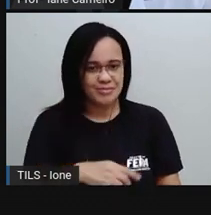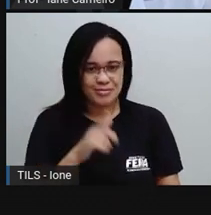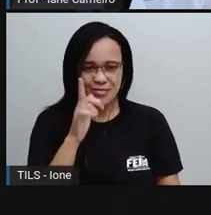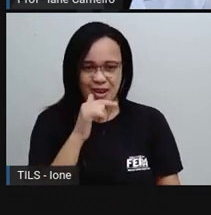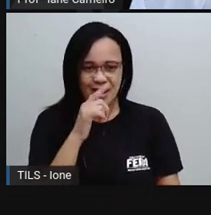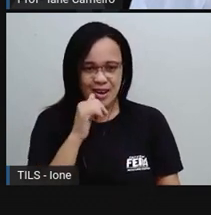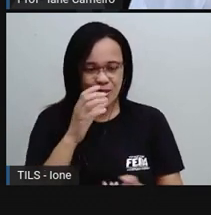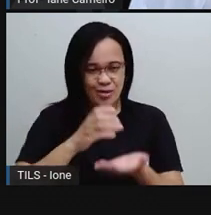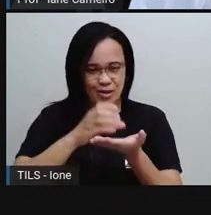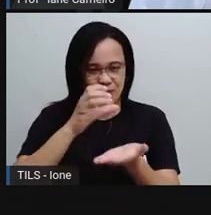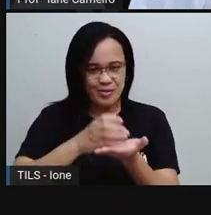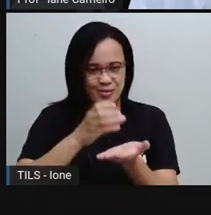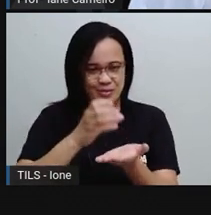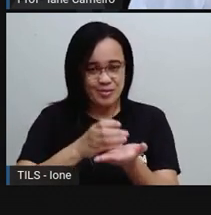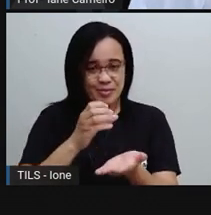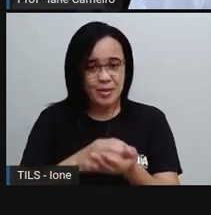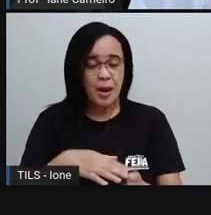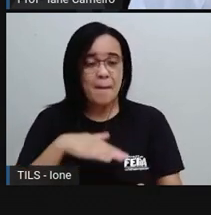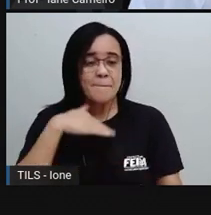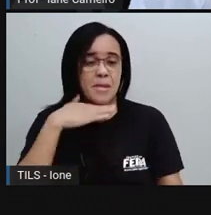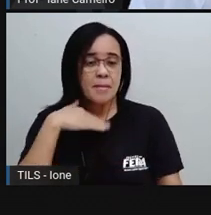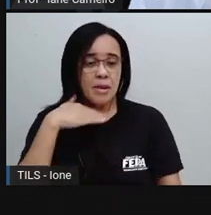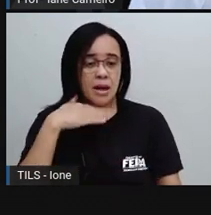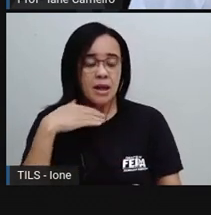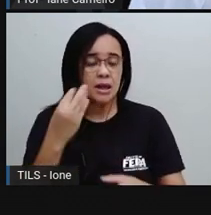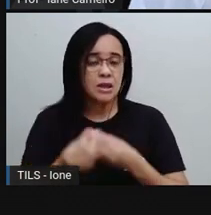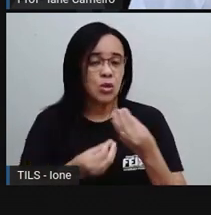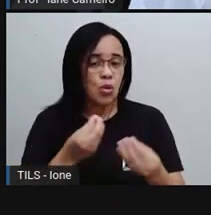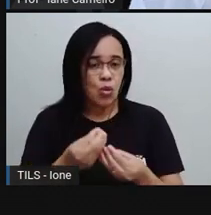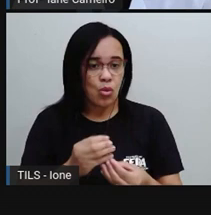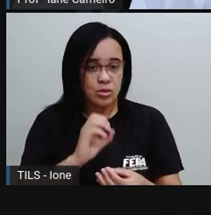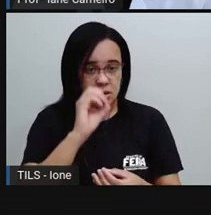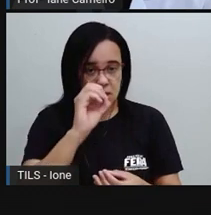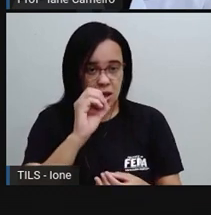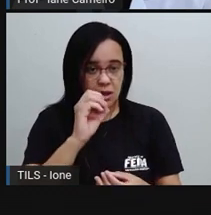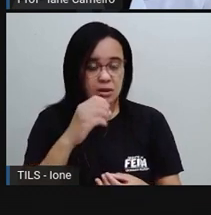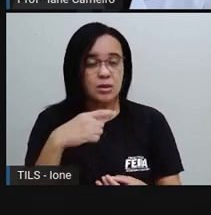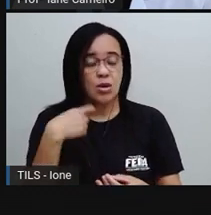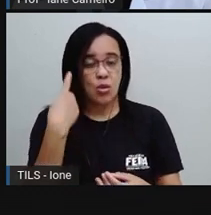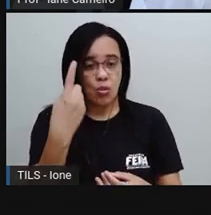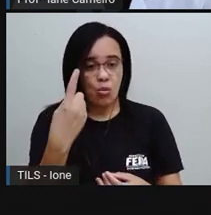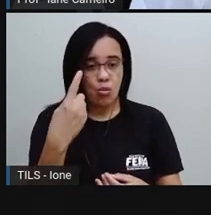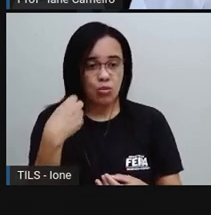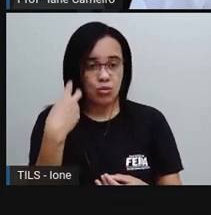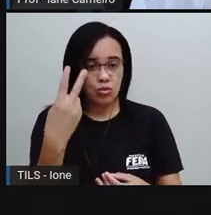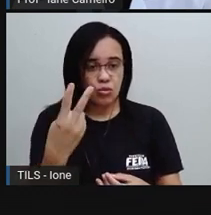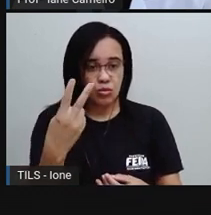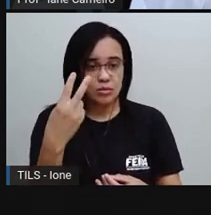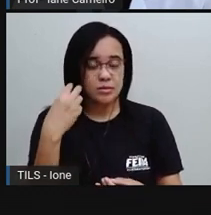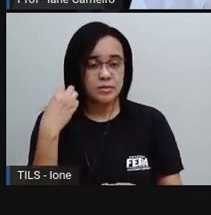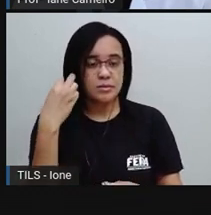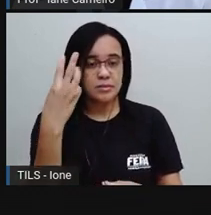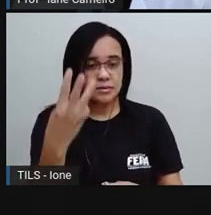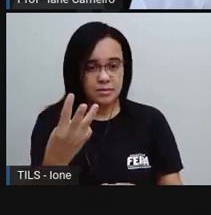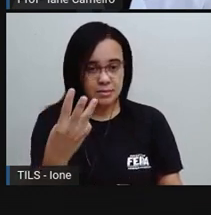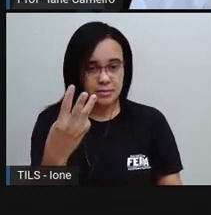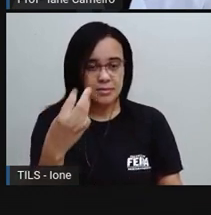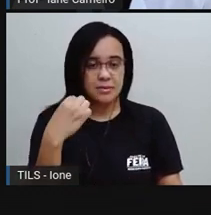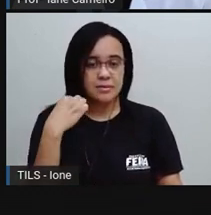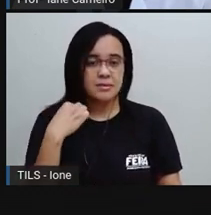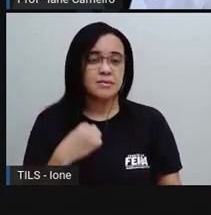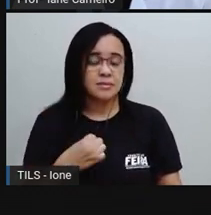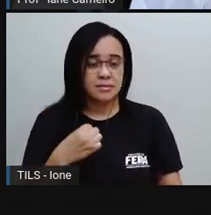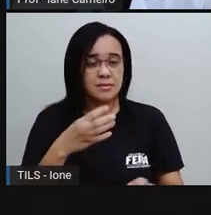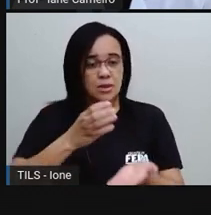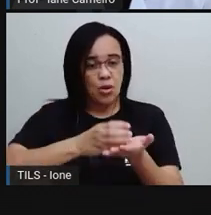Pedro acaba. A da mãe de Pedro, ó, começa aqui no zero. Vai, ó, um, dois, três,